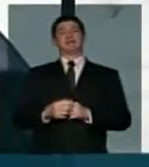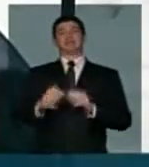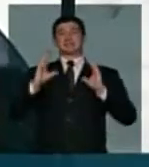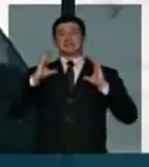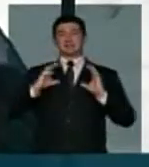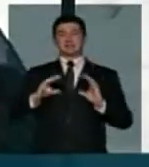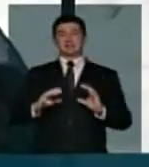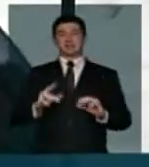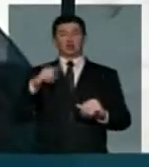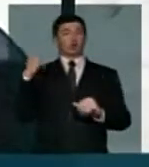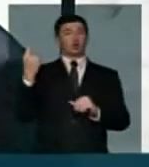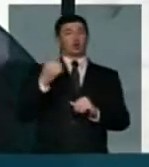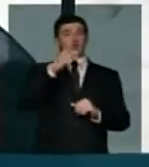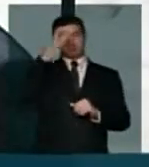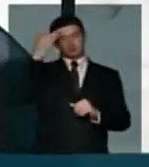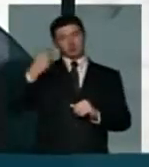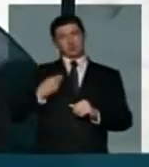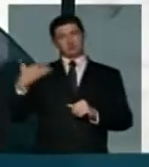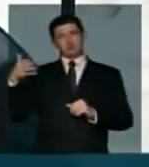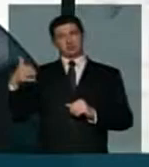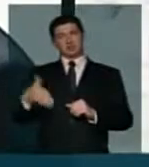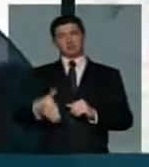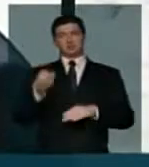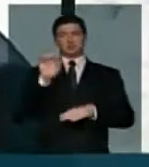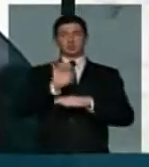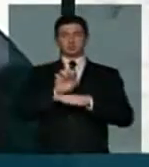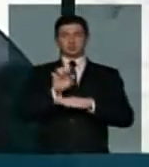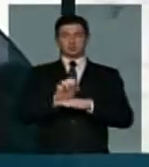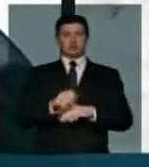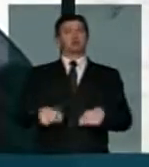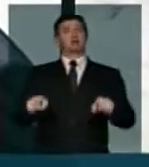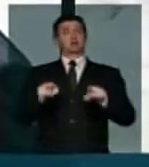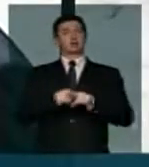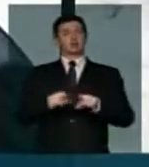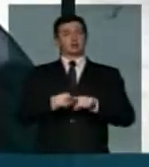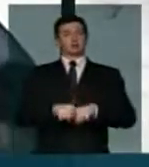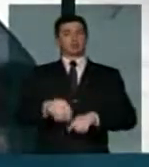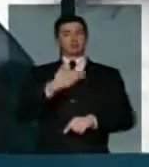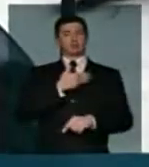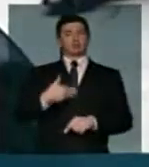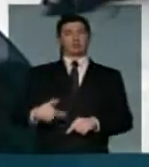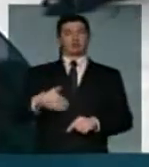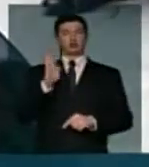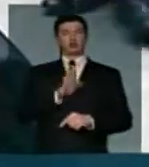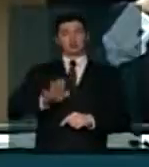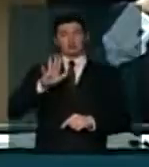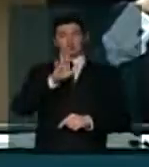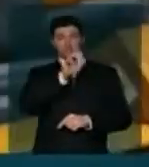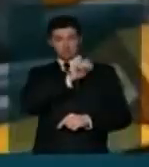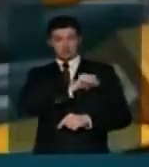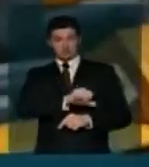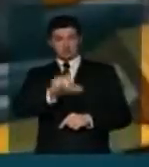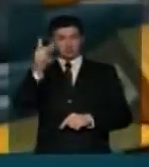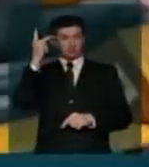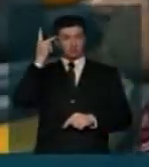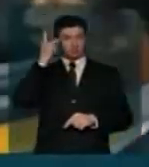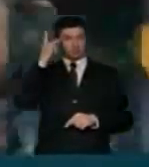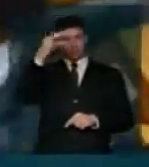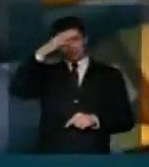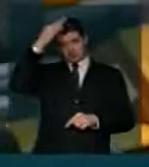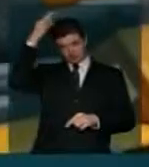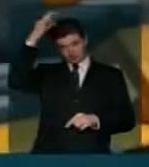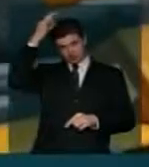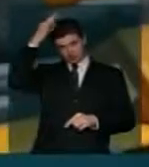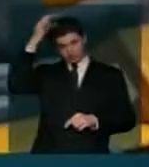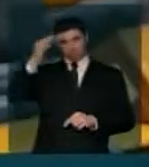quantos, integrando os Estados, integram a União. Rio de Janeiro e São Paulo e